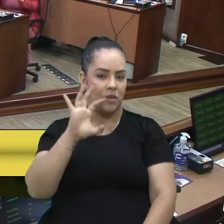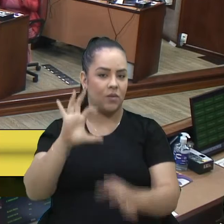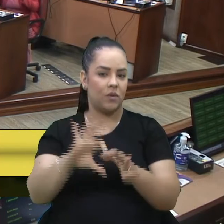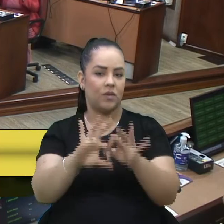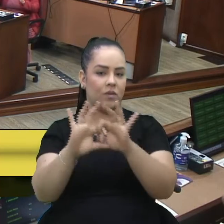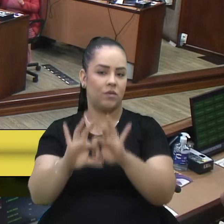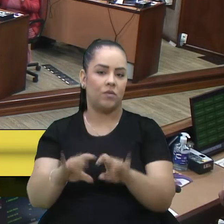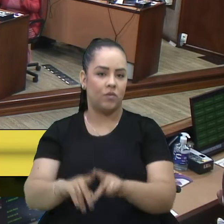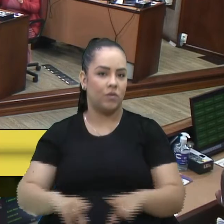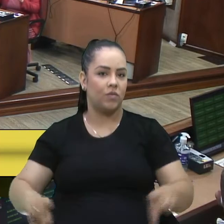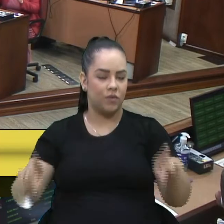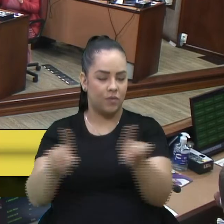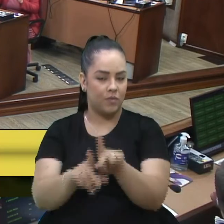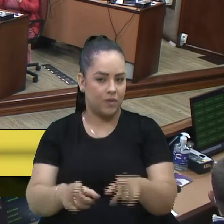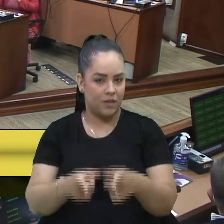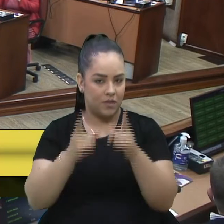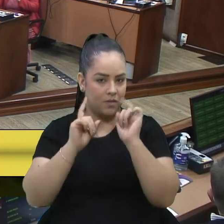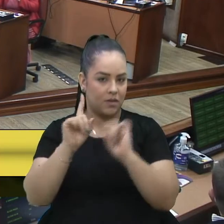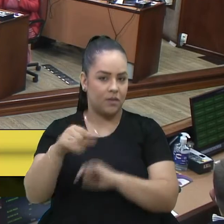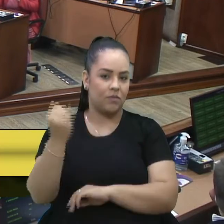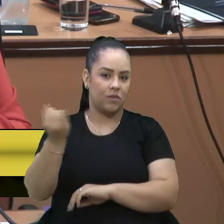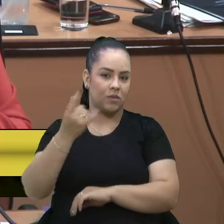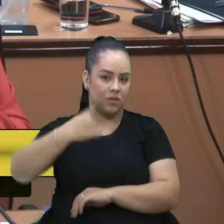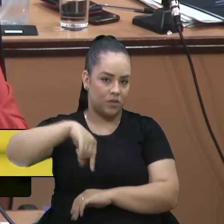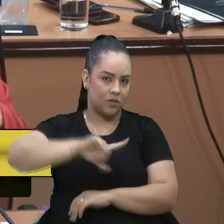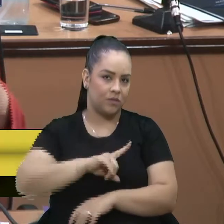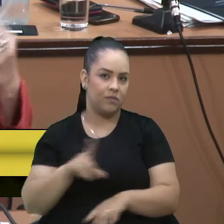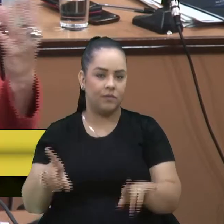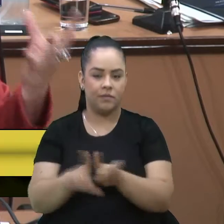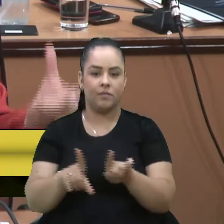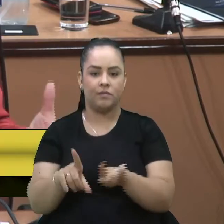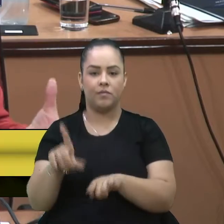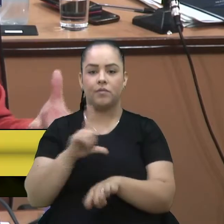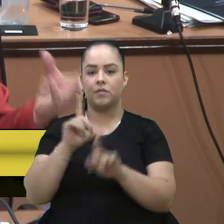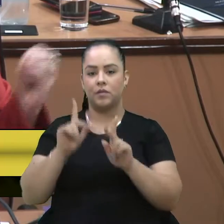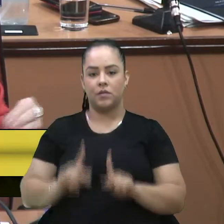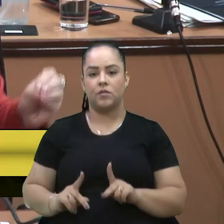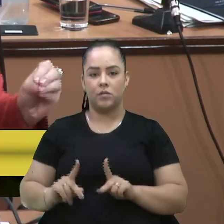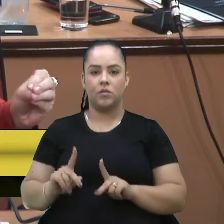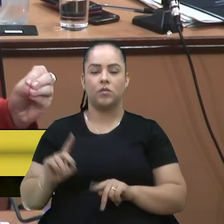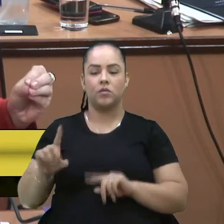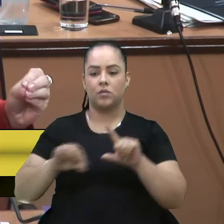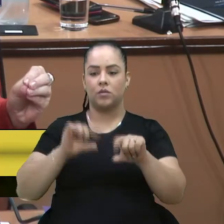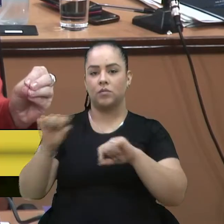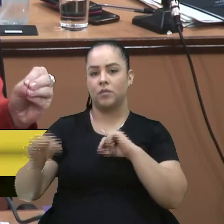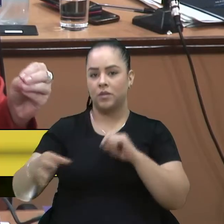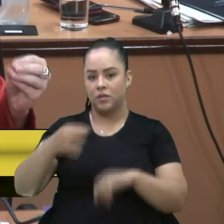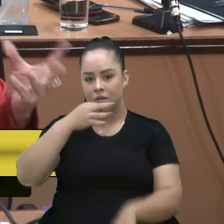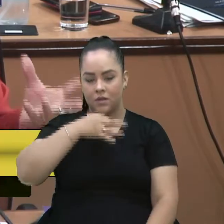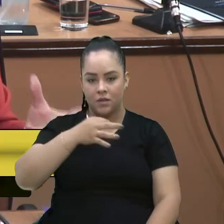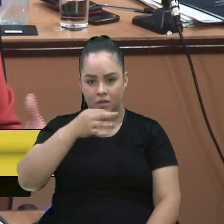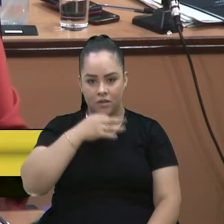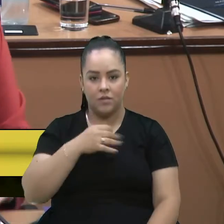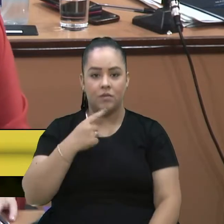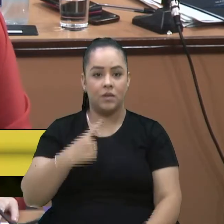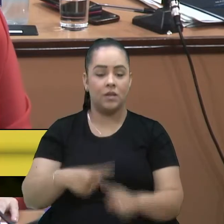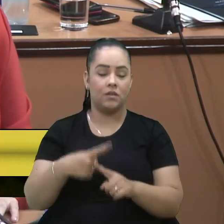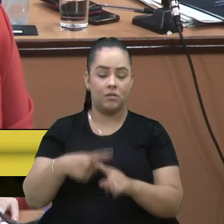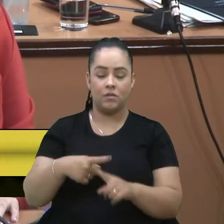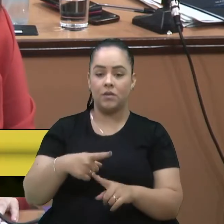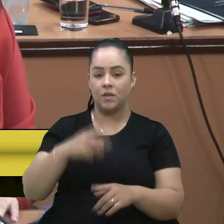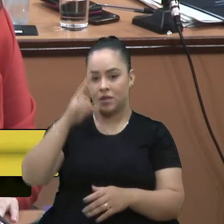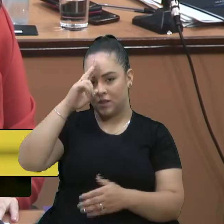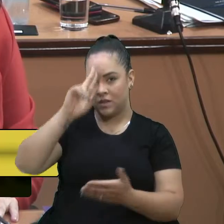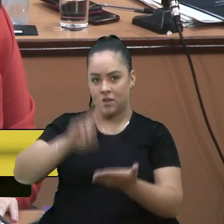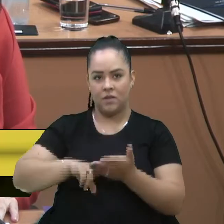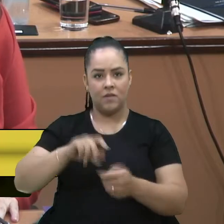a população se dê conta do quão importante é a gente também ter pessoas eleitas por Caxias do Sul. O deputado Neril Carteiro tem